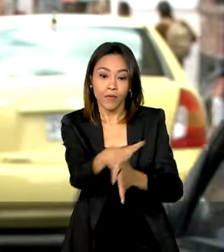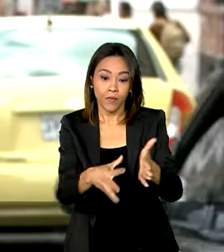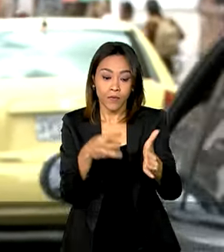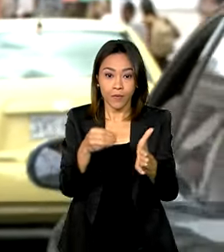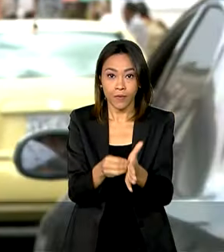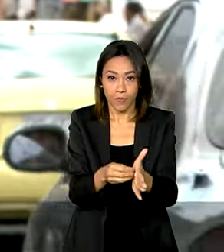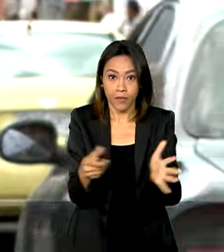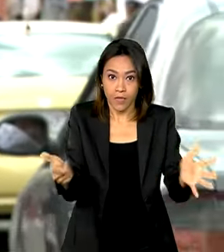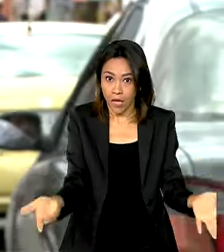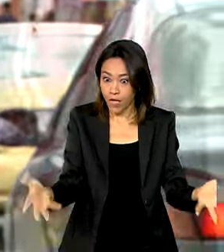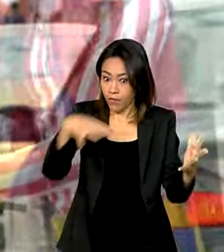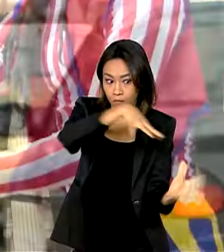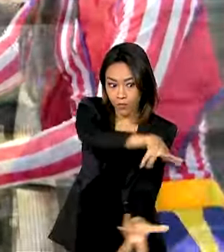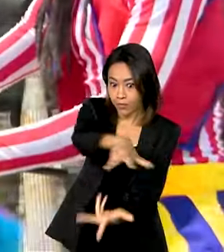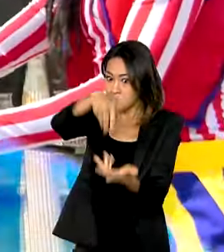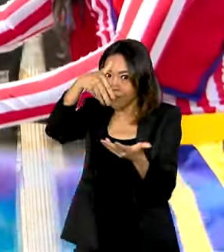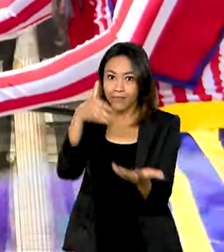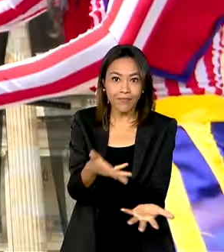completamente com o planeta.